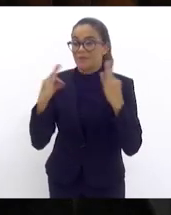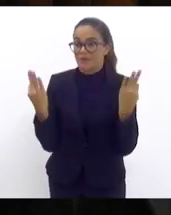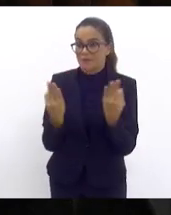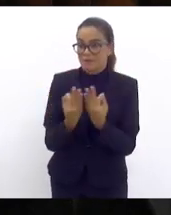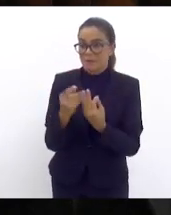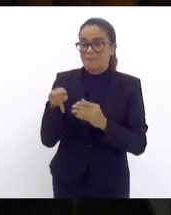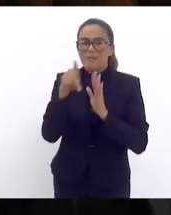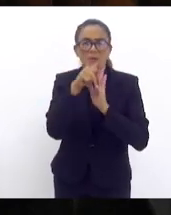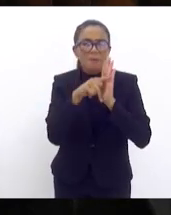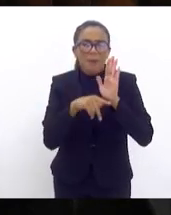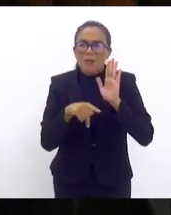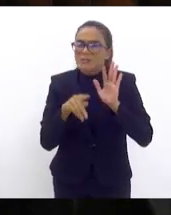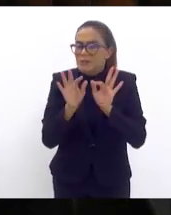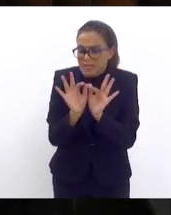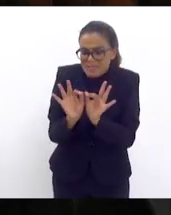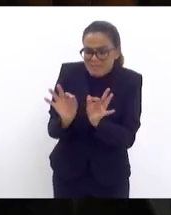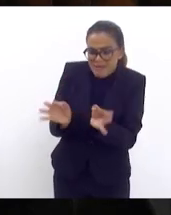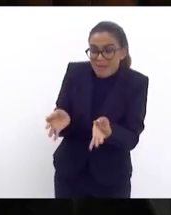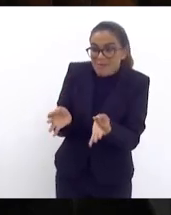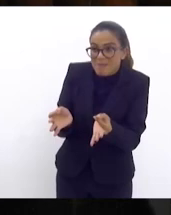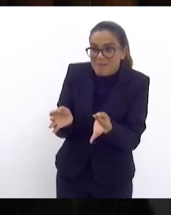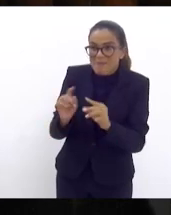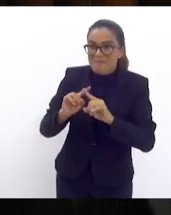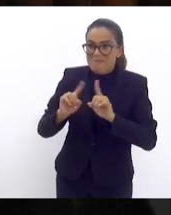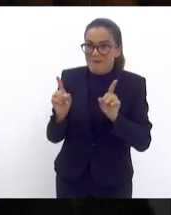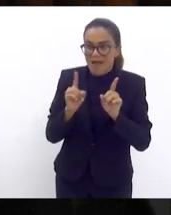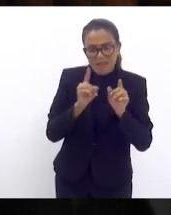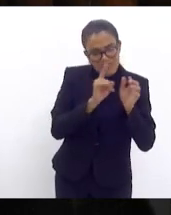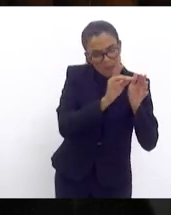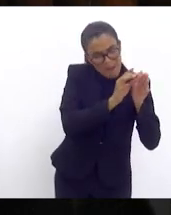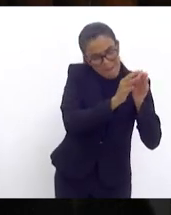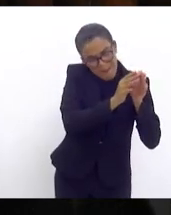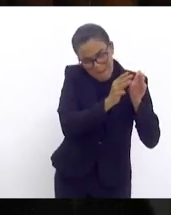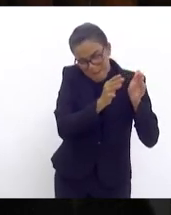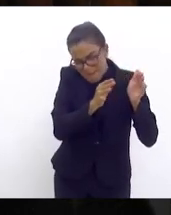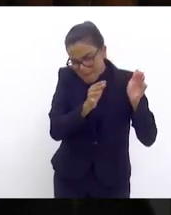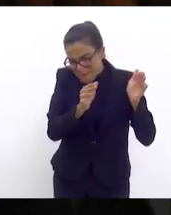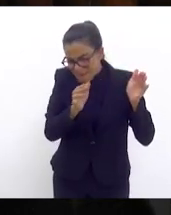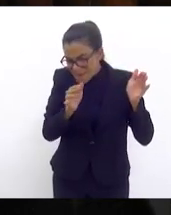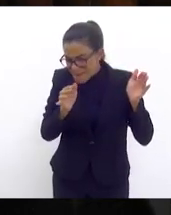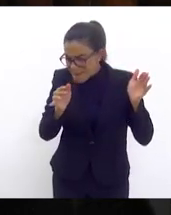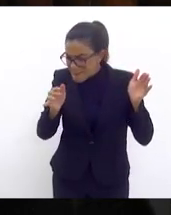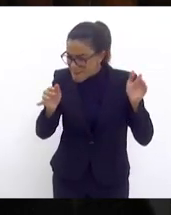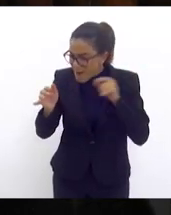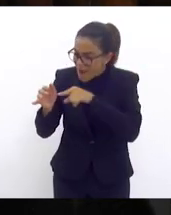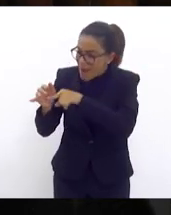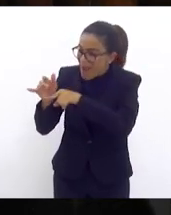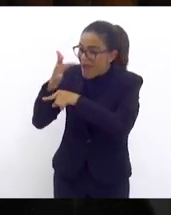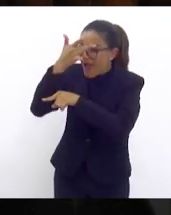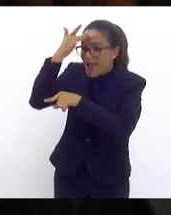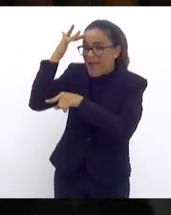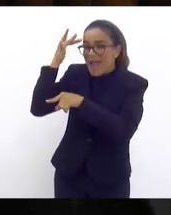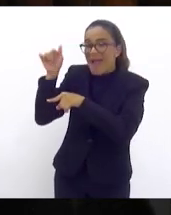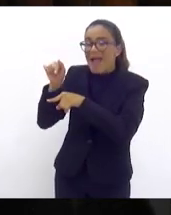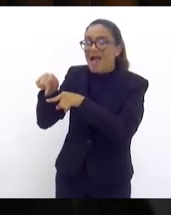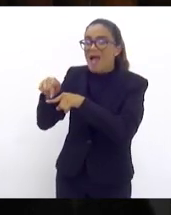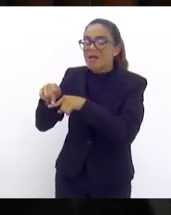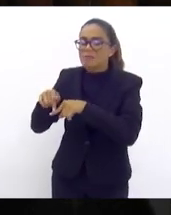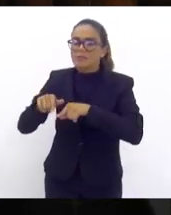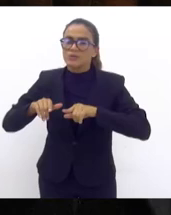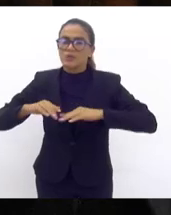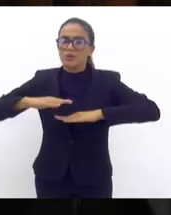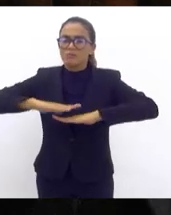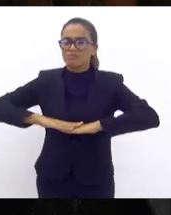ser um projeto simples mas quando a gente vai para a ponta e a gente vê lá a pessoa com a barriga no balcão